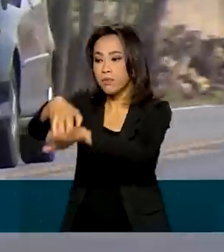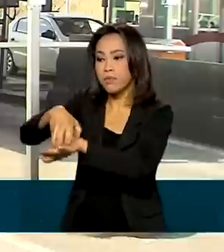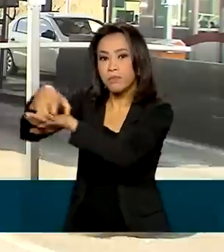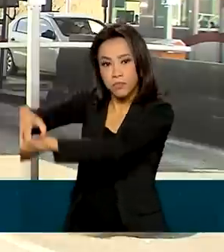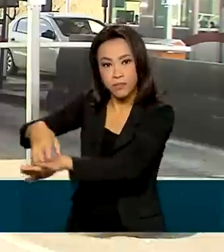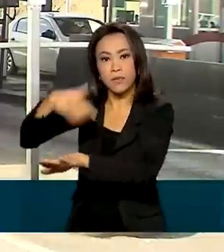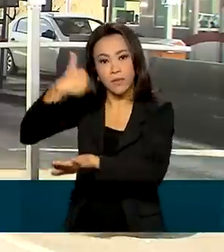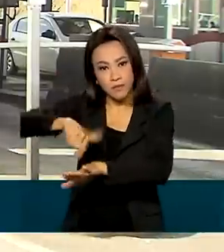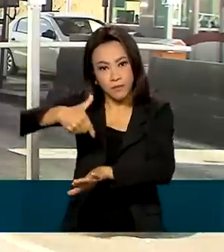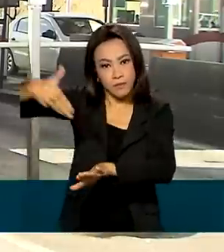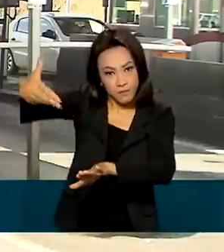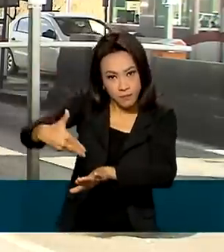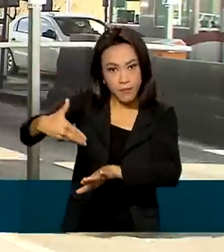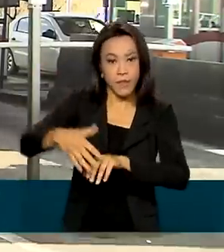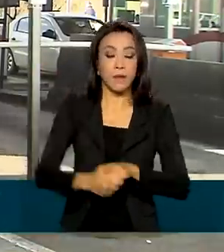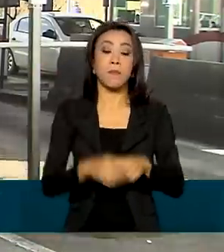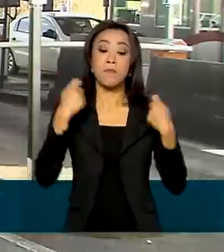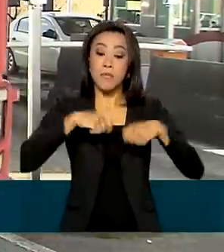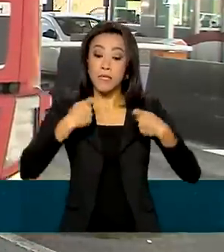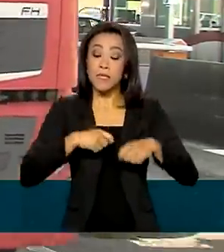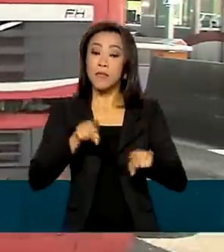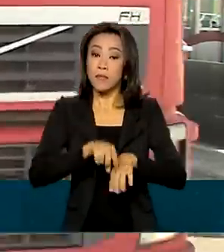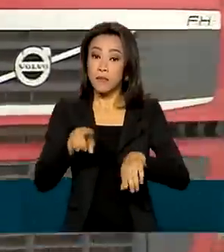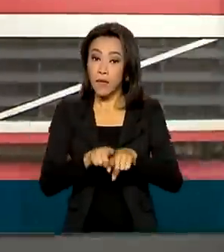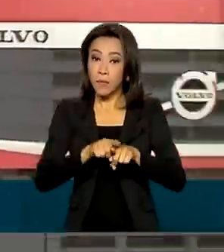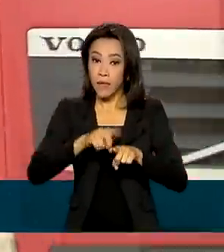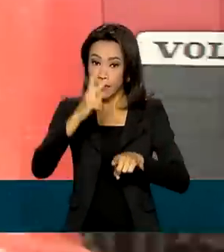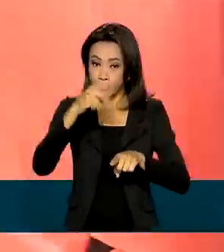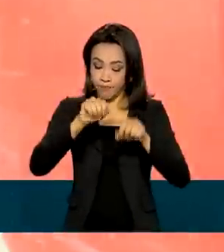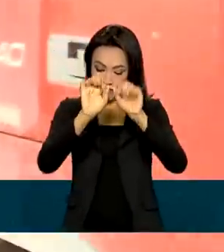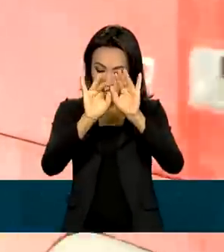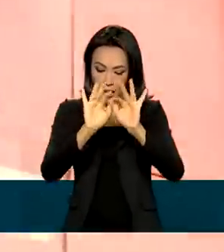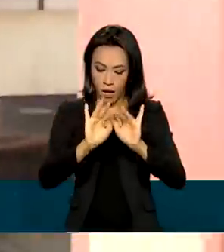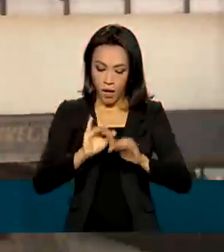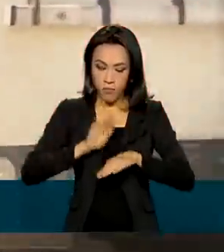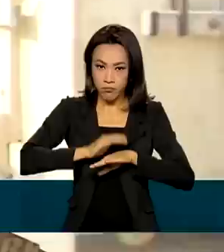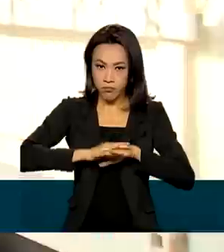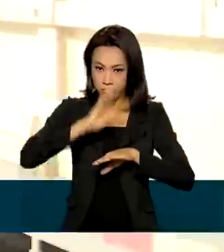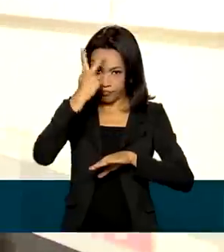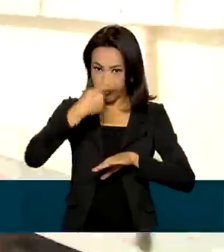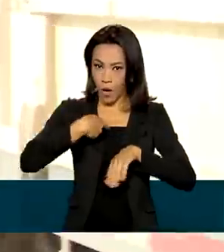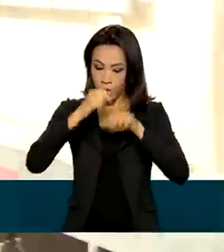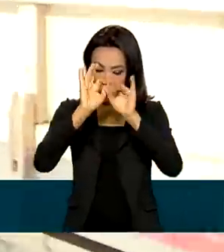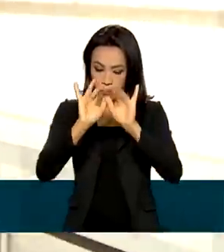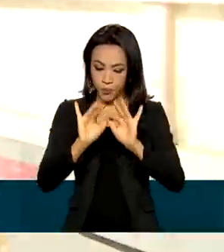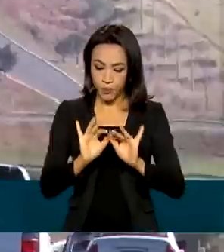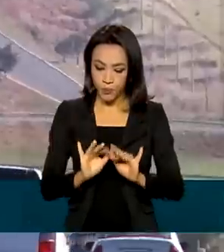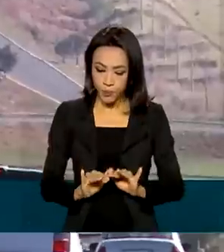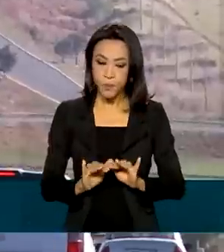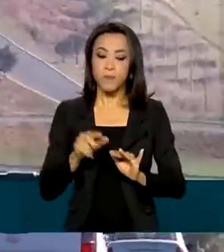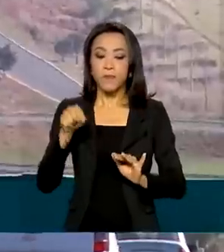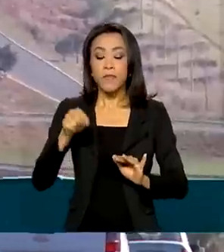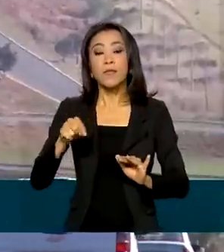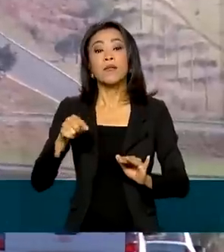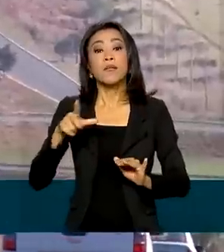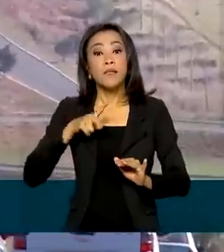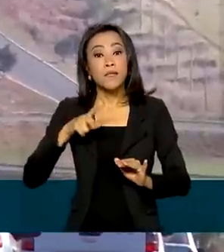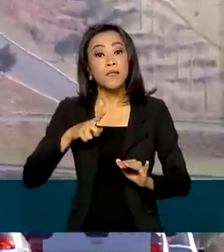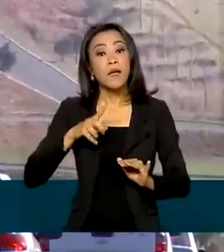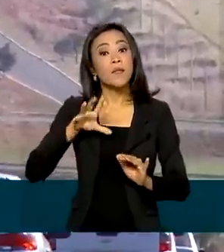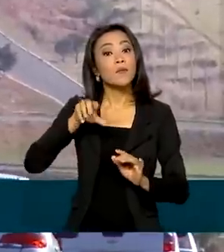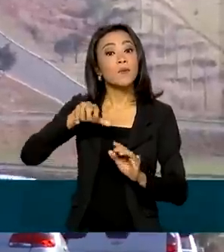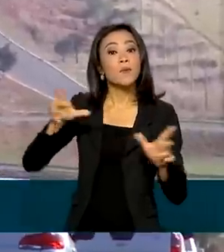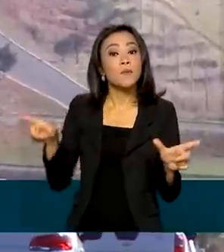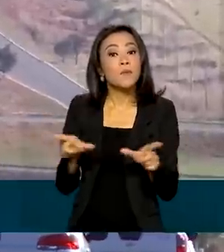carga. Devem fazer a autodeclaração os profissionais com cadastro em situação ativo no Registro Nacional